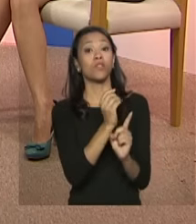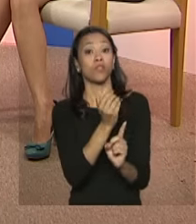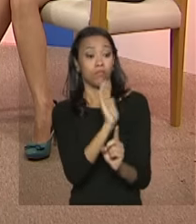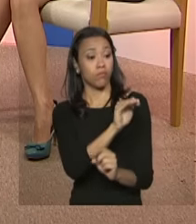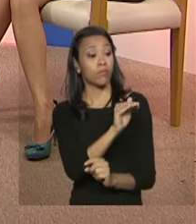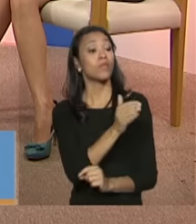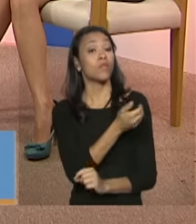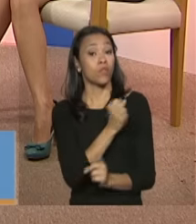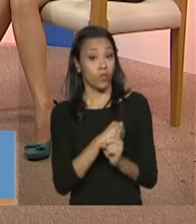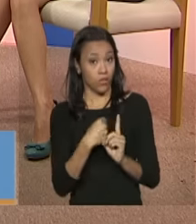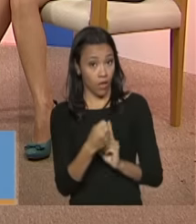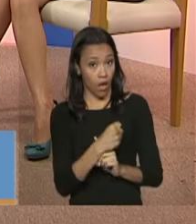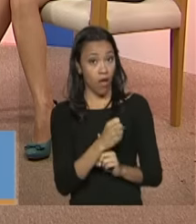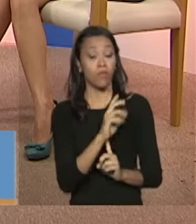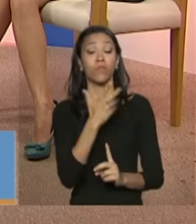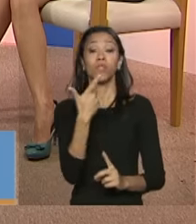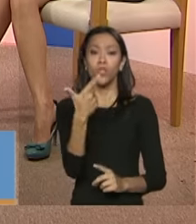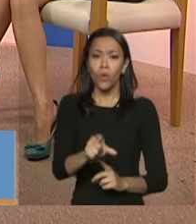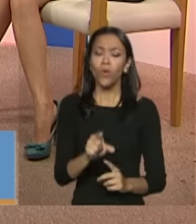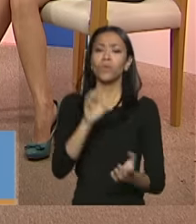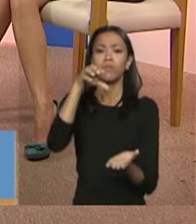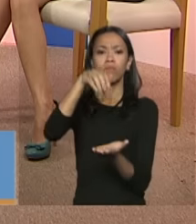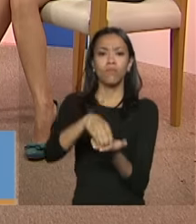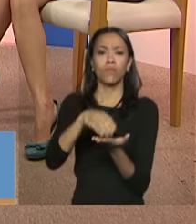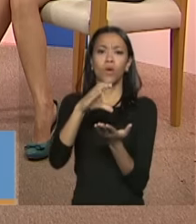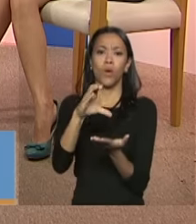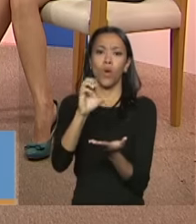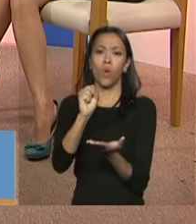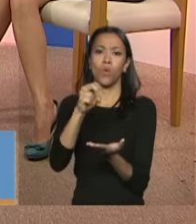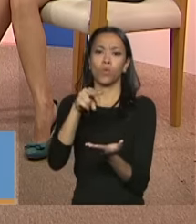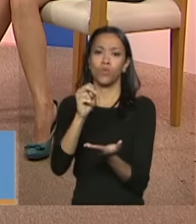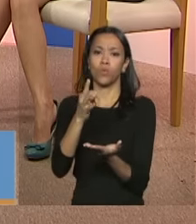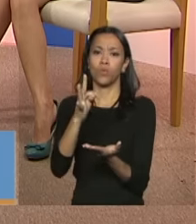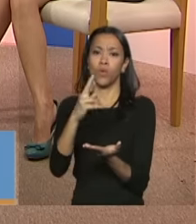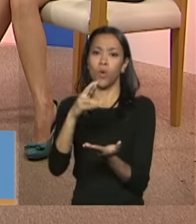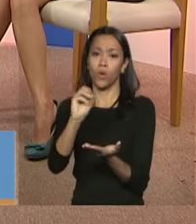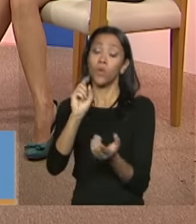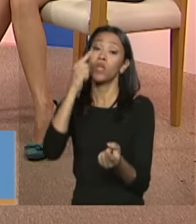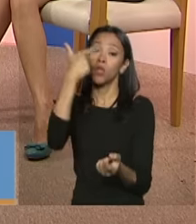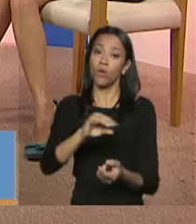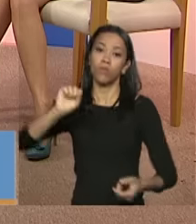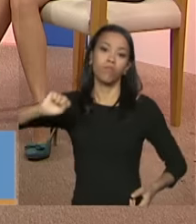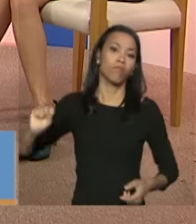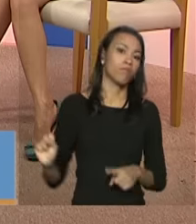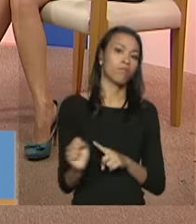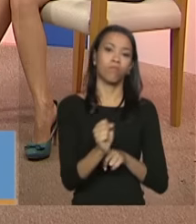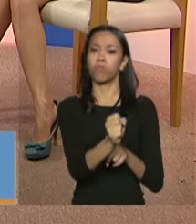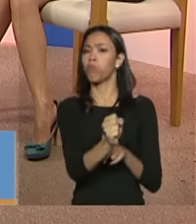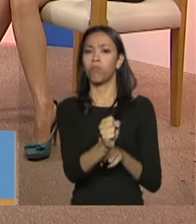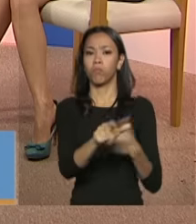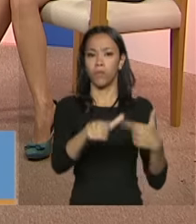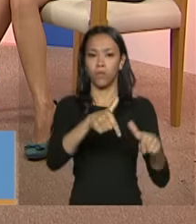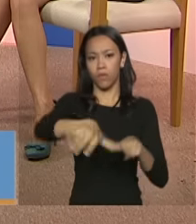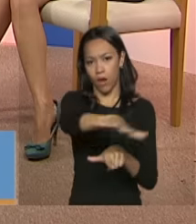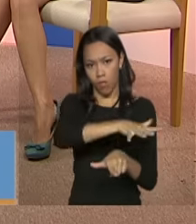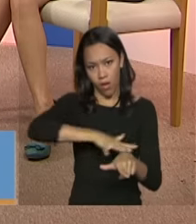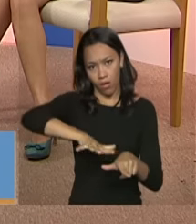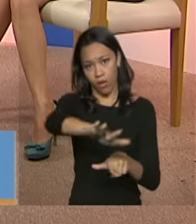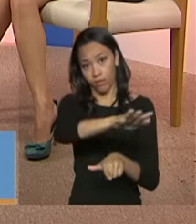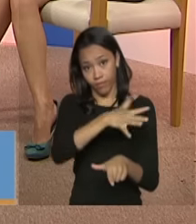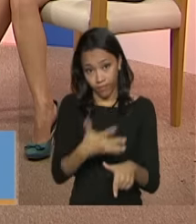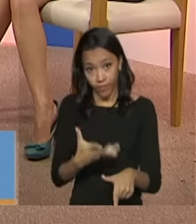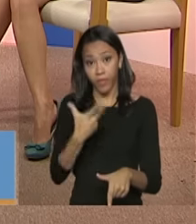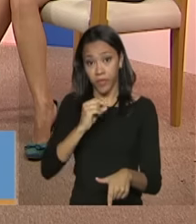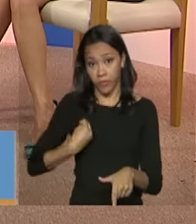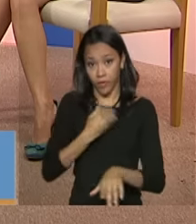que nós falamos antes e a questão mesmo da integração no mercado de trabalho que são essas principais hoje abordagem hoje